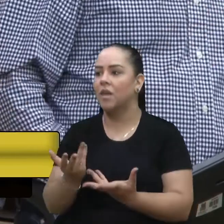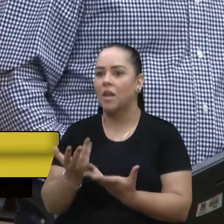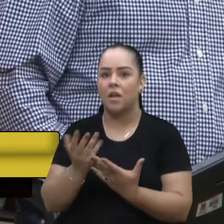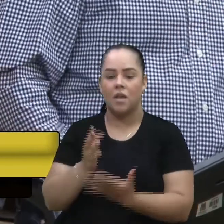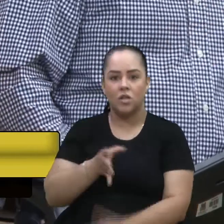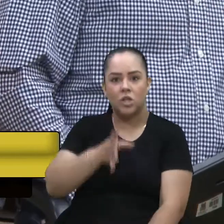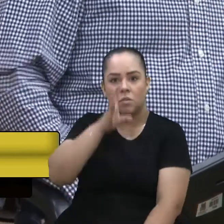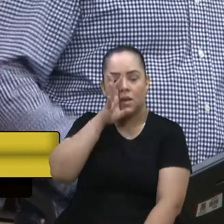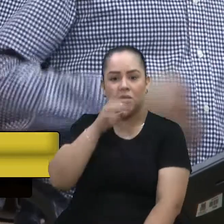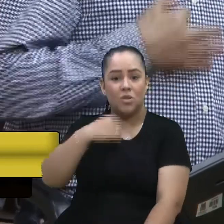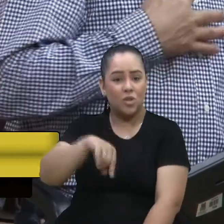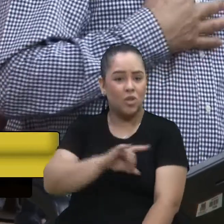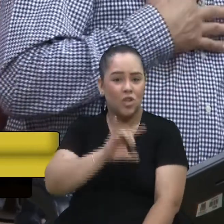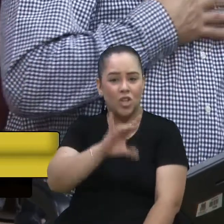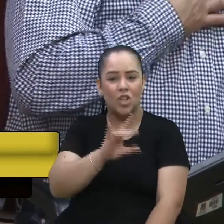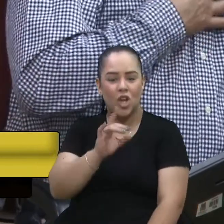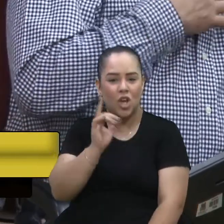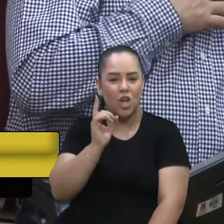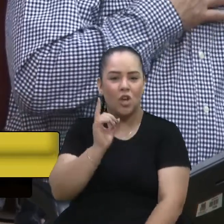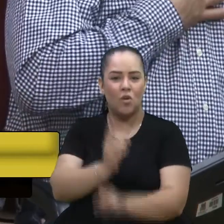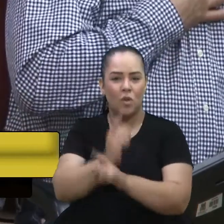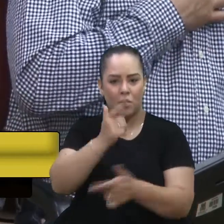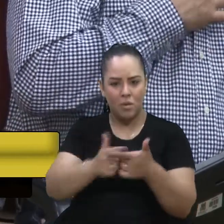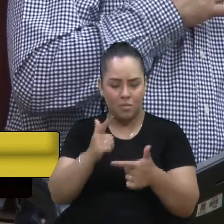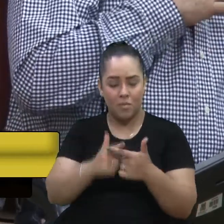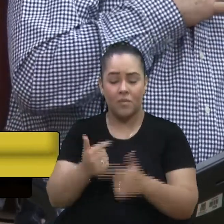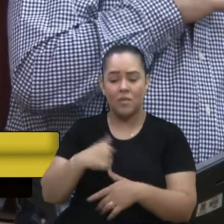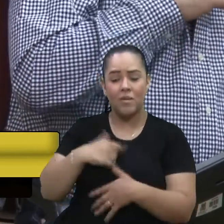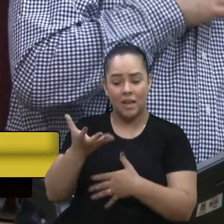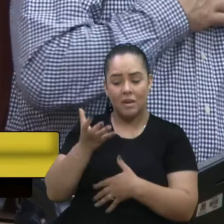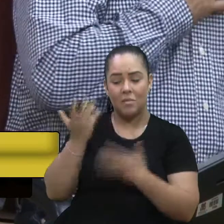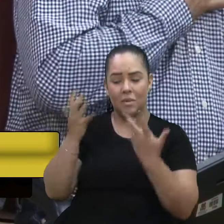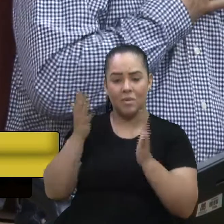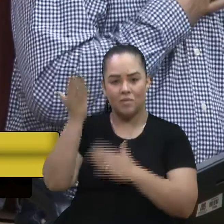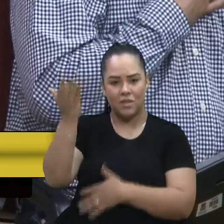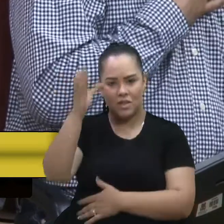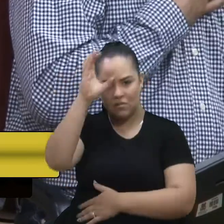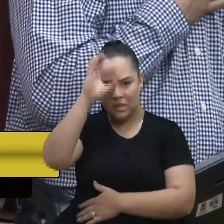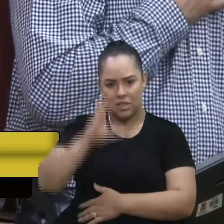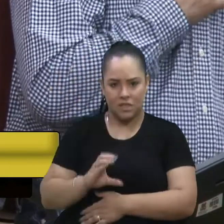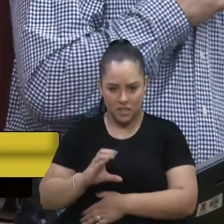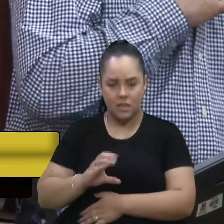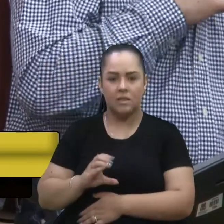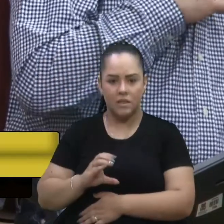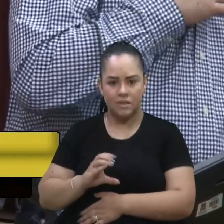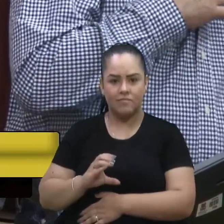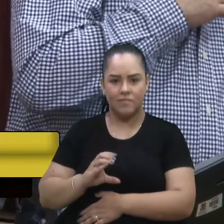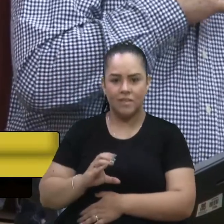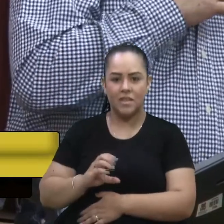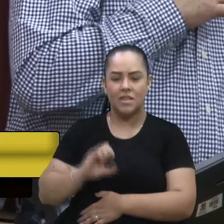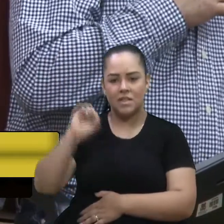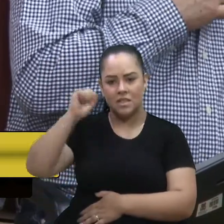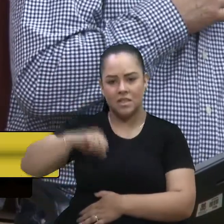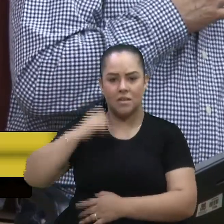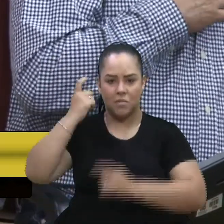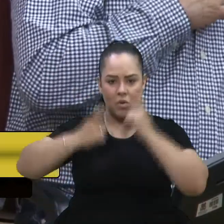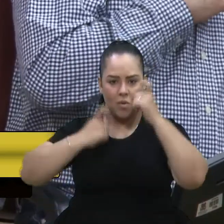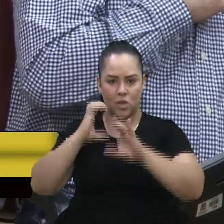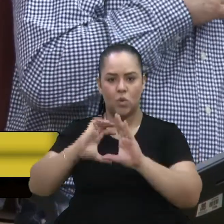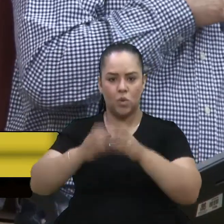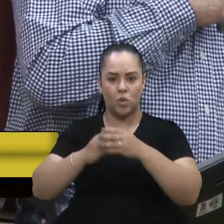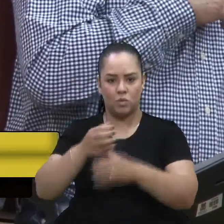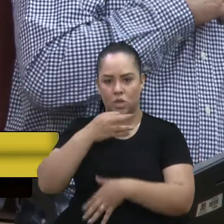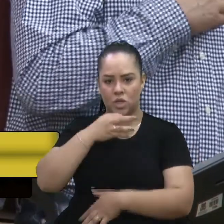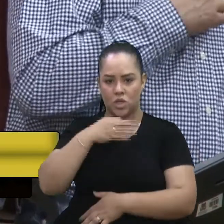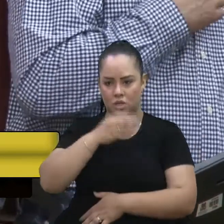problemas então eu quero lhe parabenizar acima de tudo mais do que parlamentar como cidadão que está realmente preocupado com o turismo de Caxias do Sul